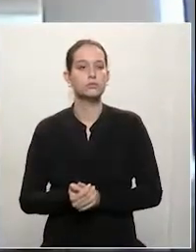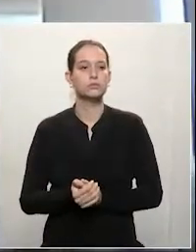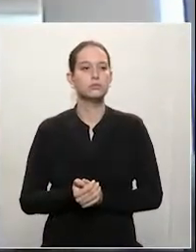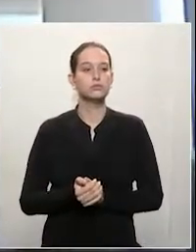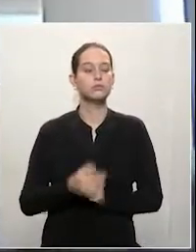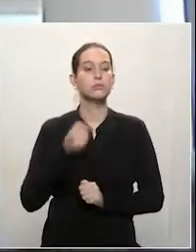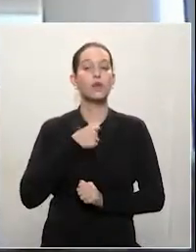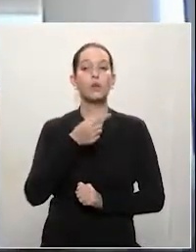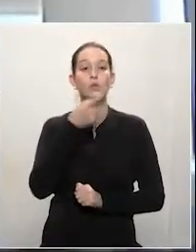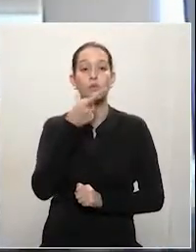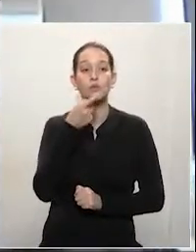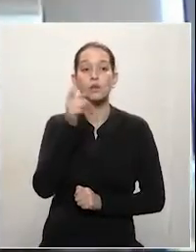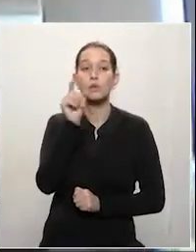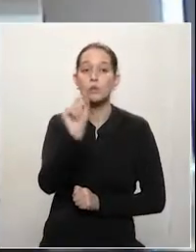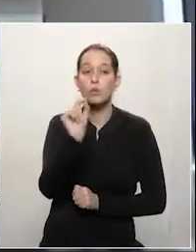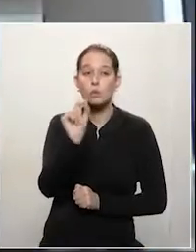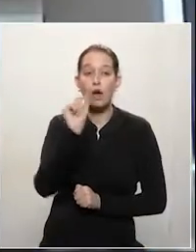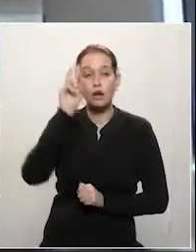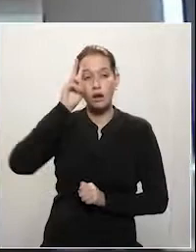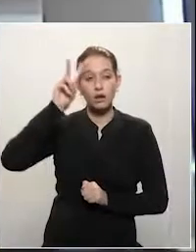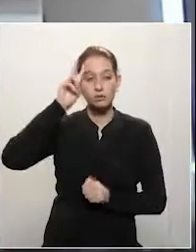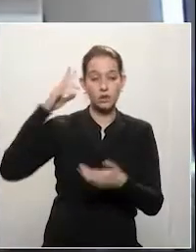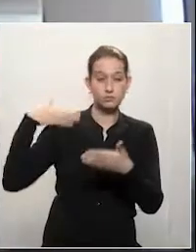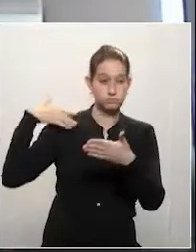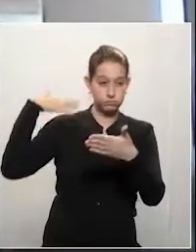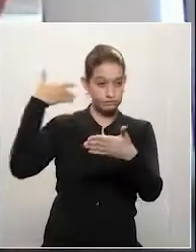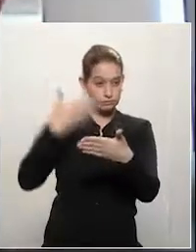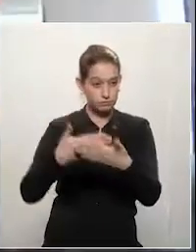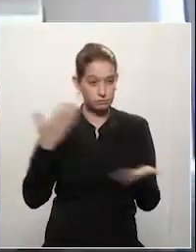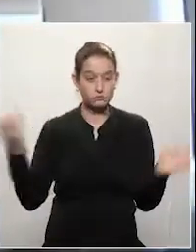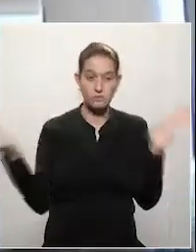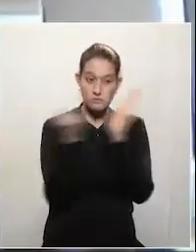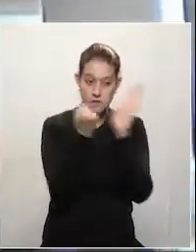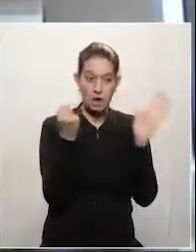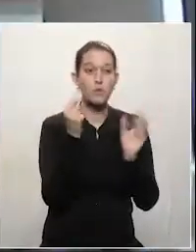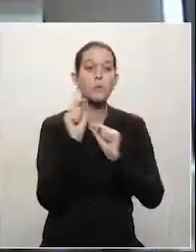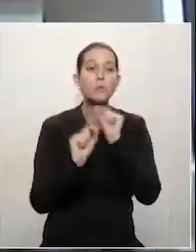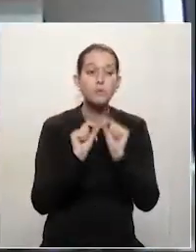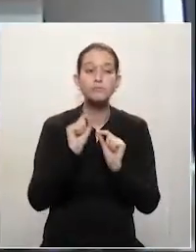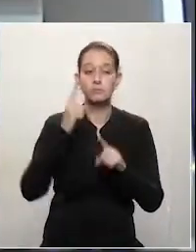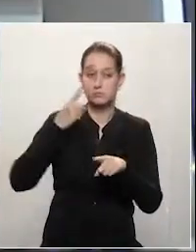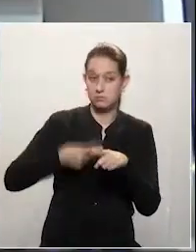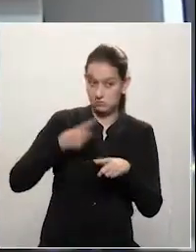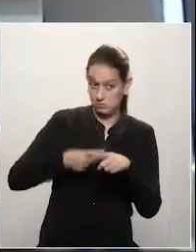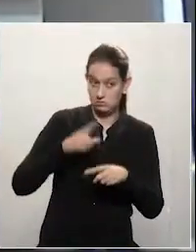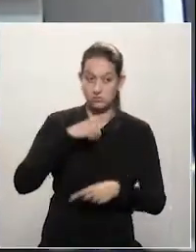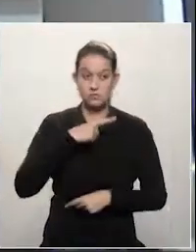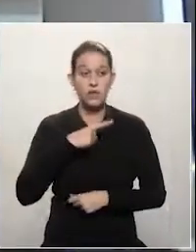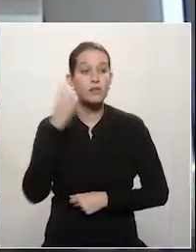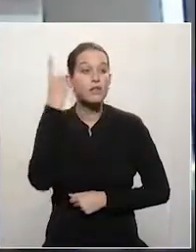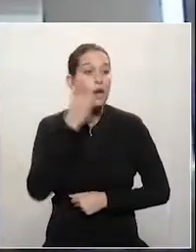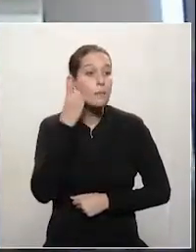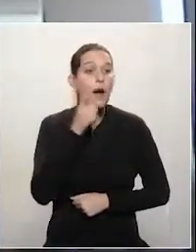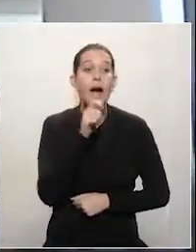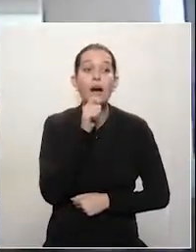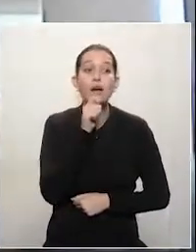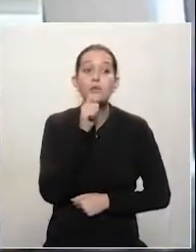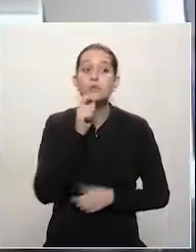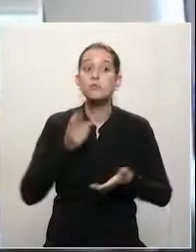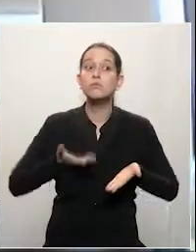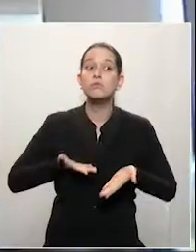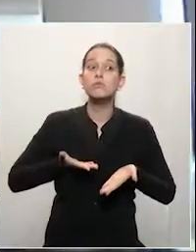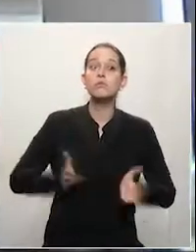porque muitos deputados e deputadas não eram nem nascidos, alguns eram muito pequenos,